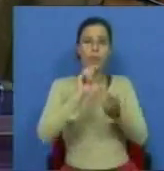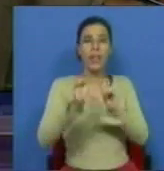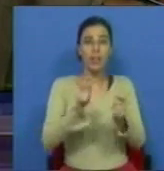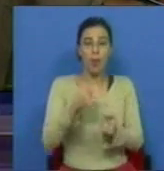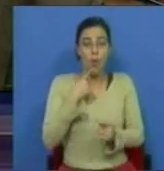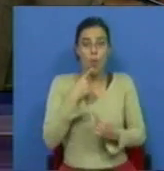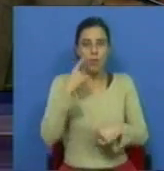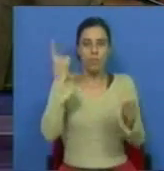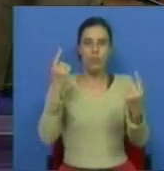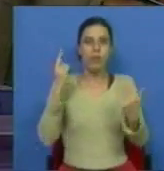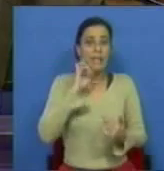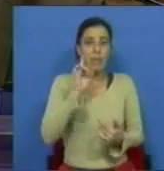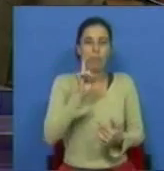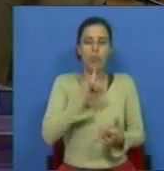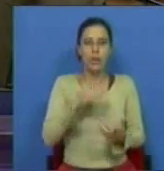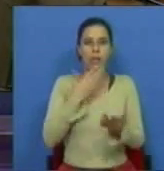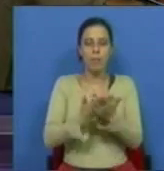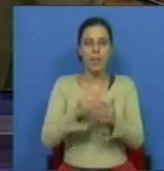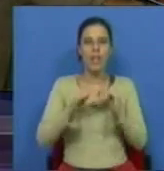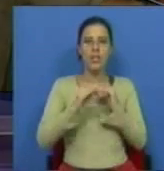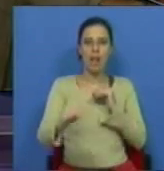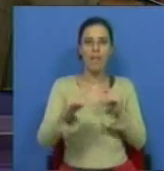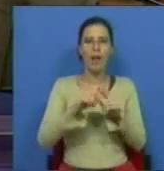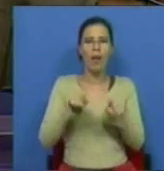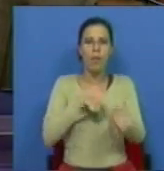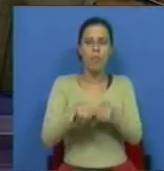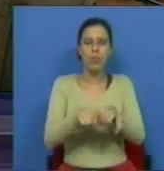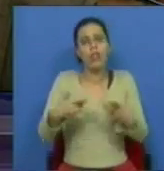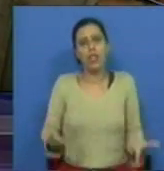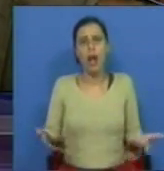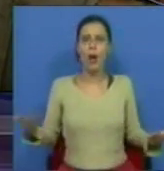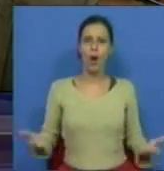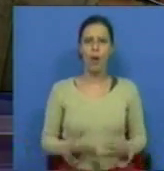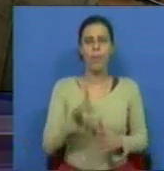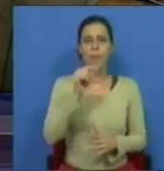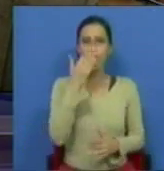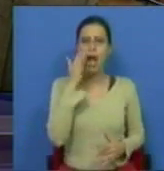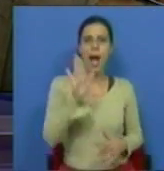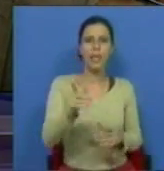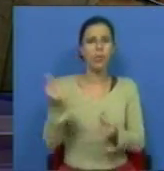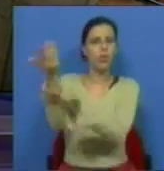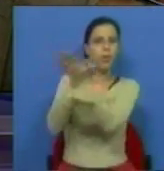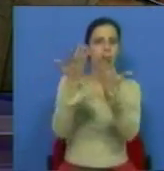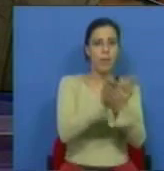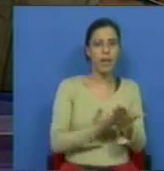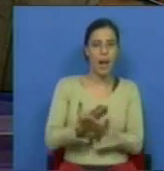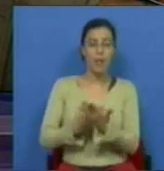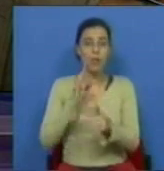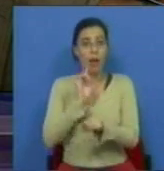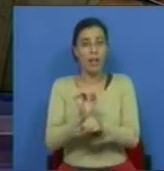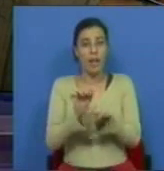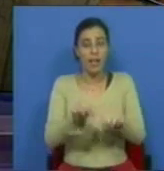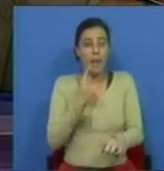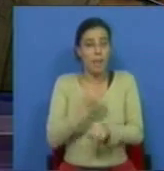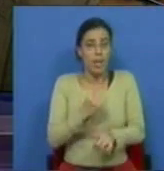entrevista tão relevante para a estabilidade política e também, já agora, para a atitude dos mercados relativamente a